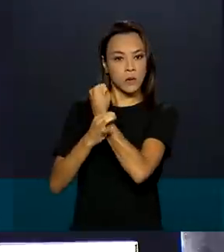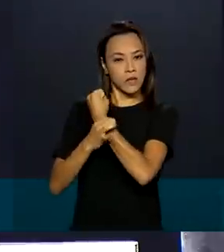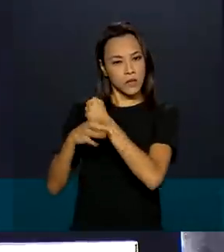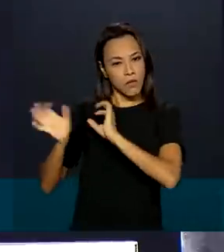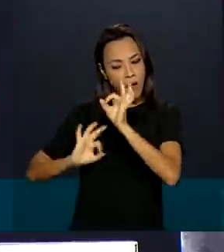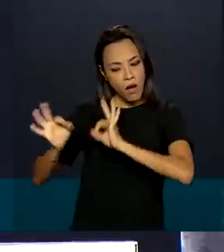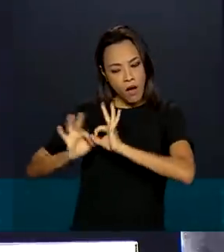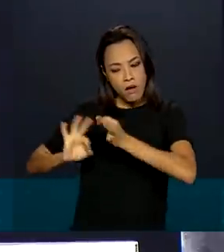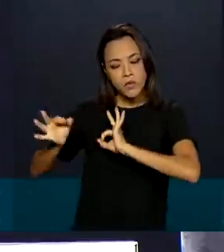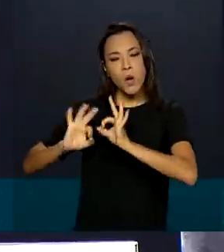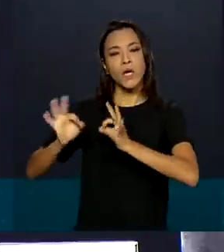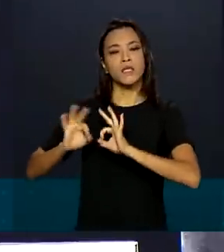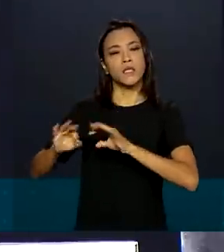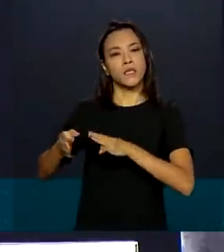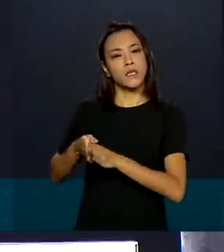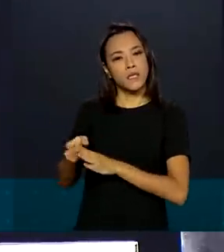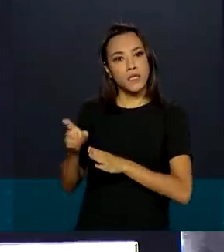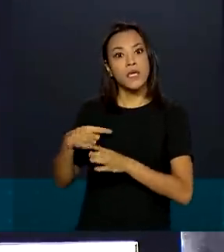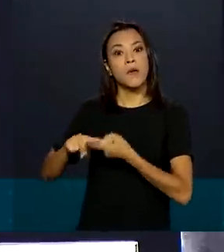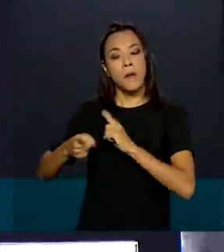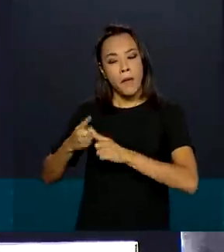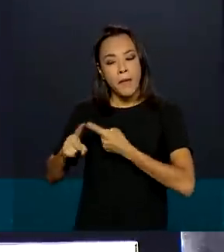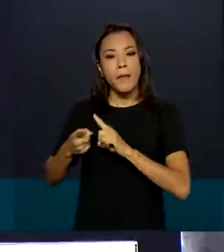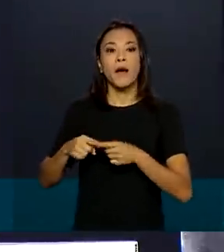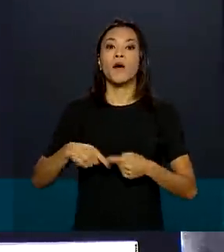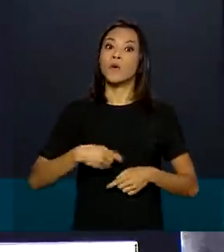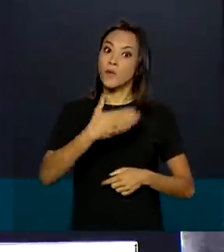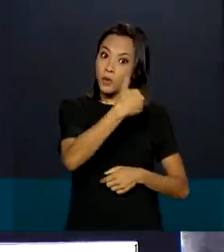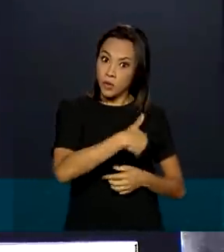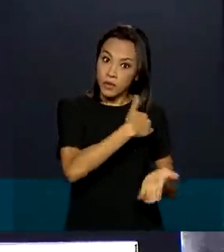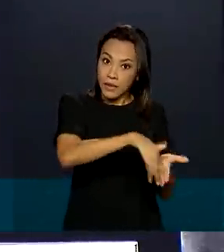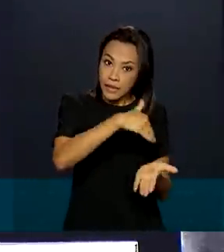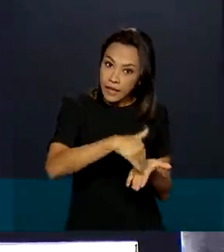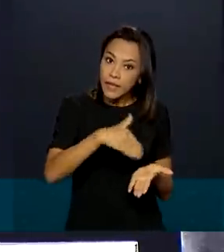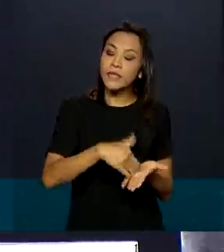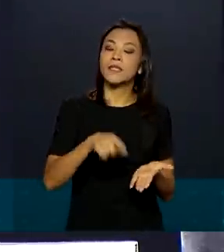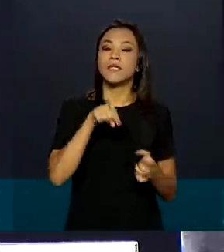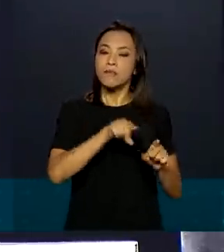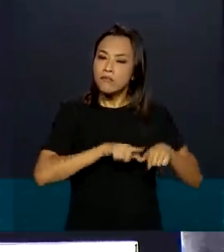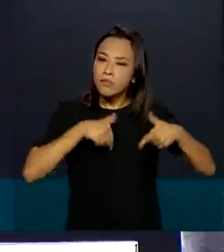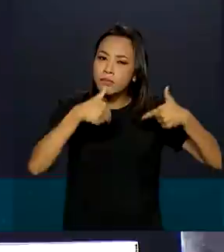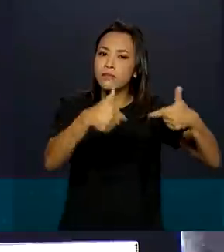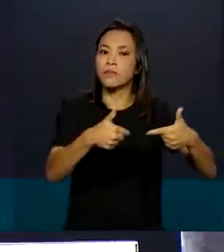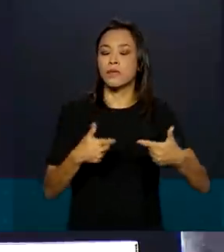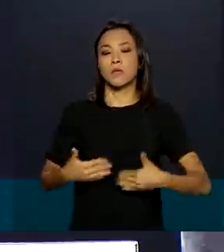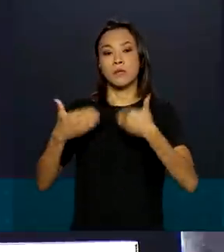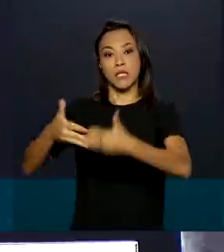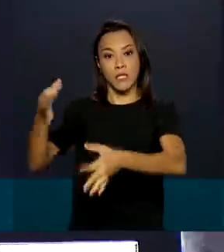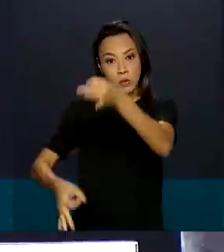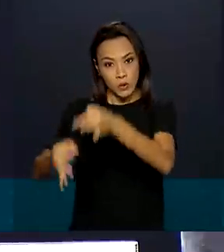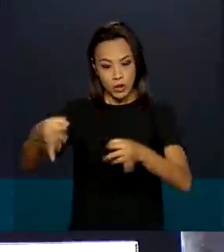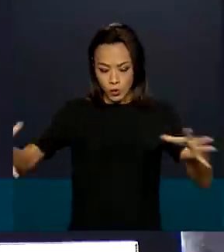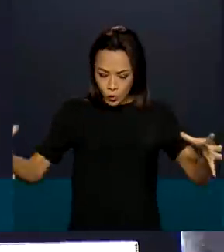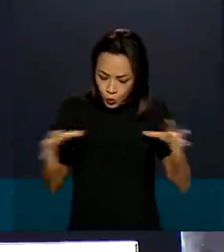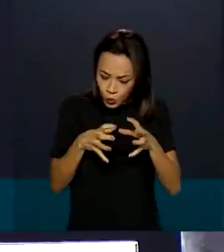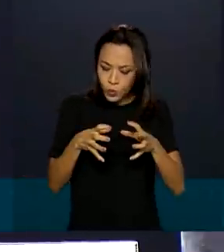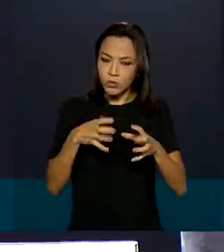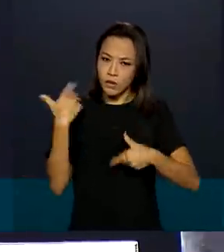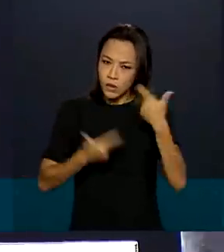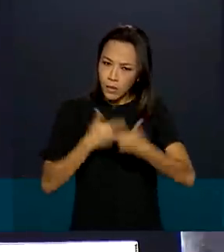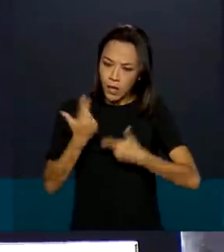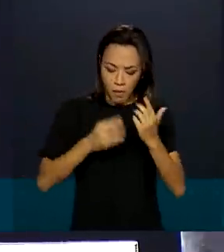planejar. O Ministério da Justiça está nesse momento, a Secretaria de Operações Integradas, trabalhando num planejamento